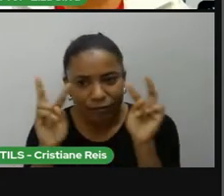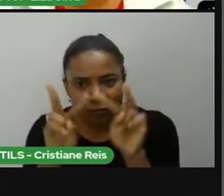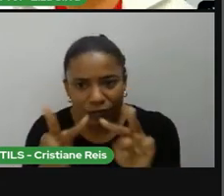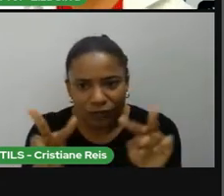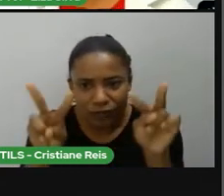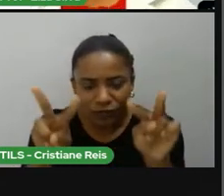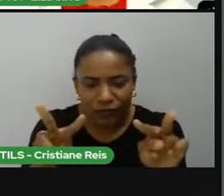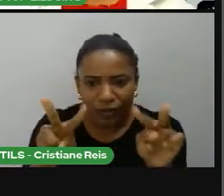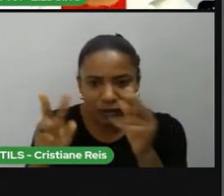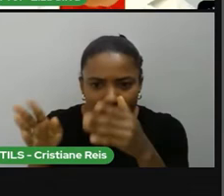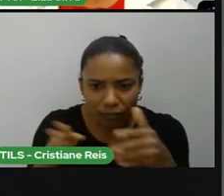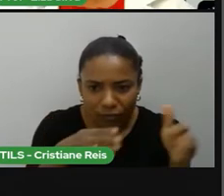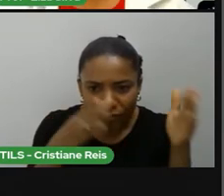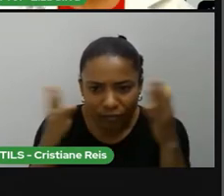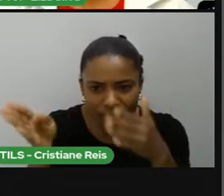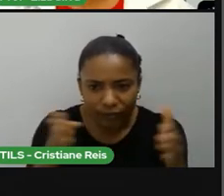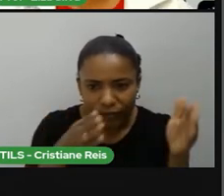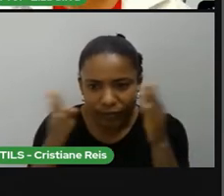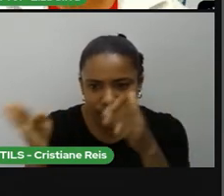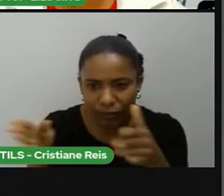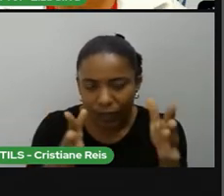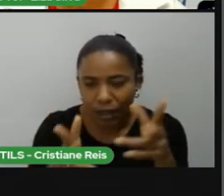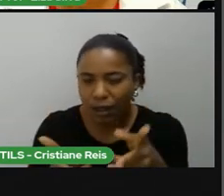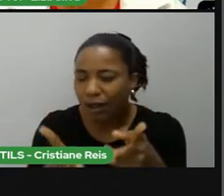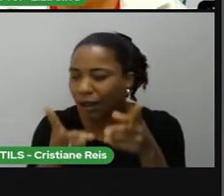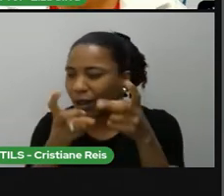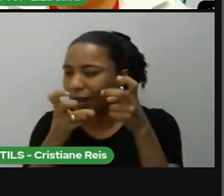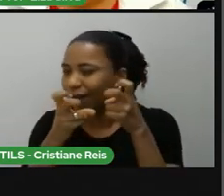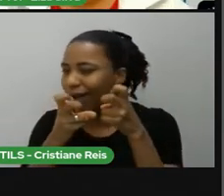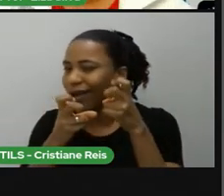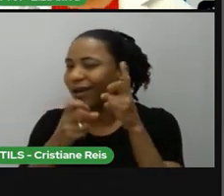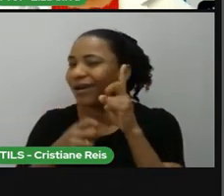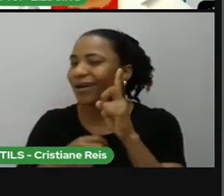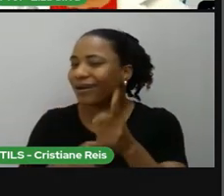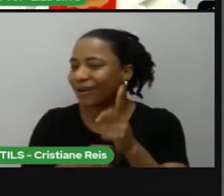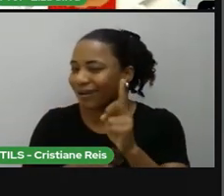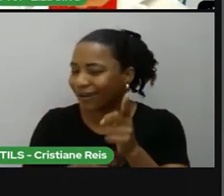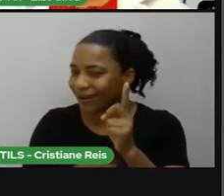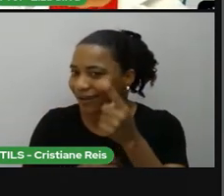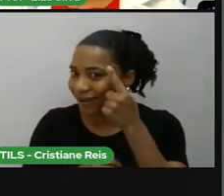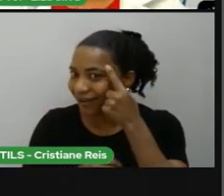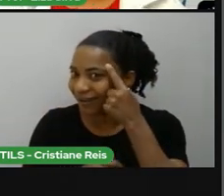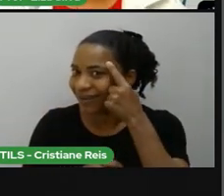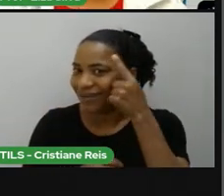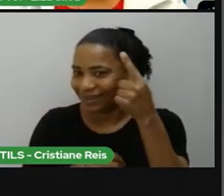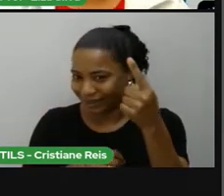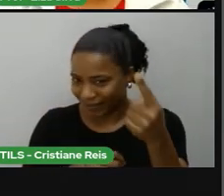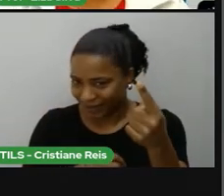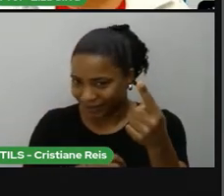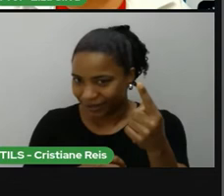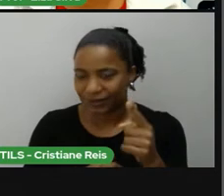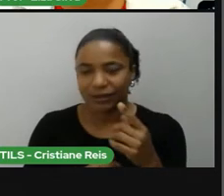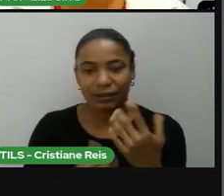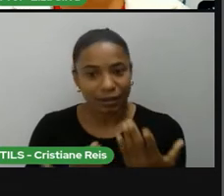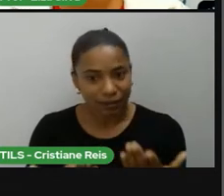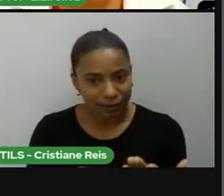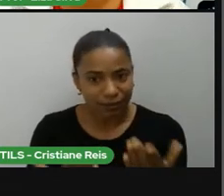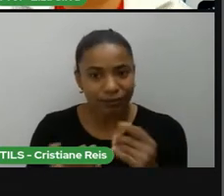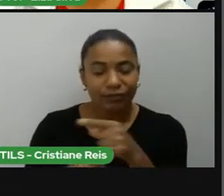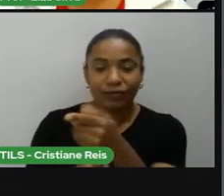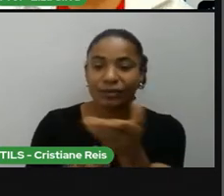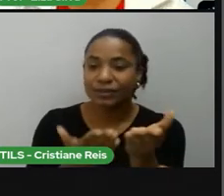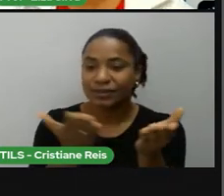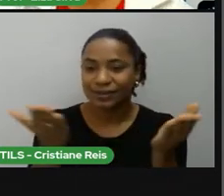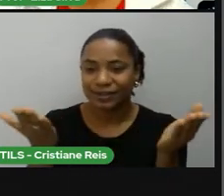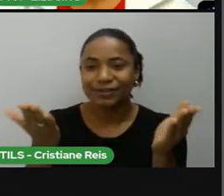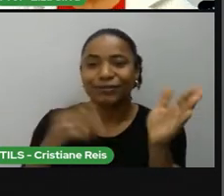personagens realizam durante a história. Então, é importante que vocês assistam a este vídeo